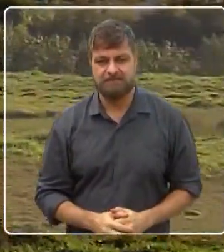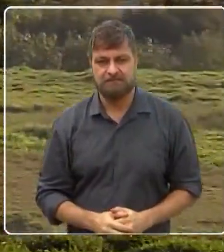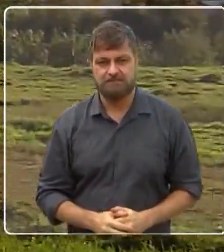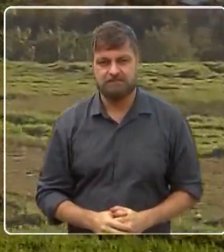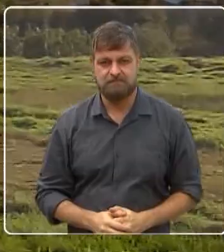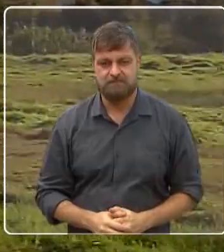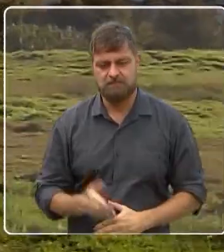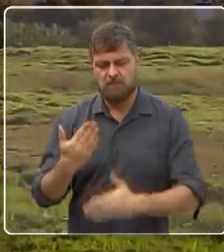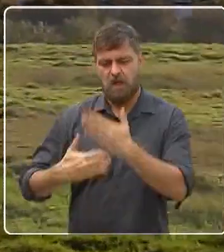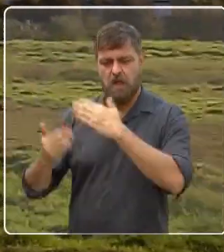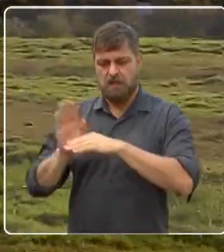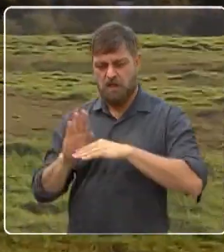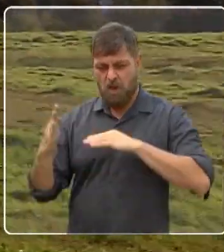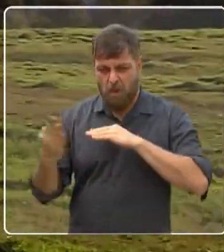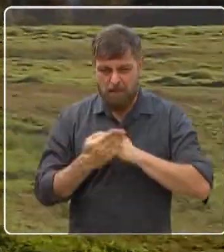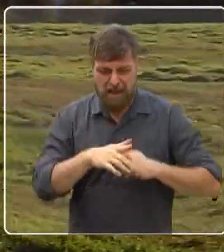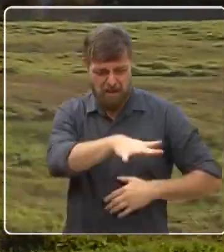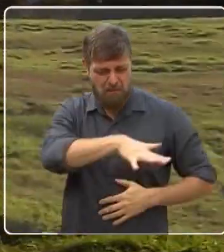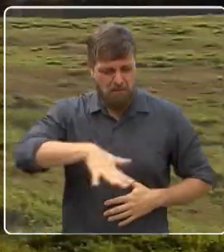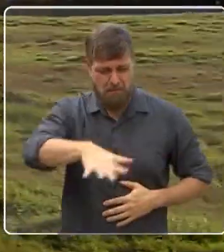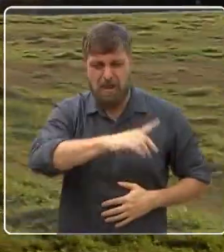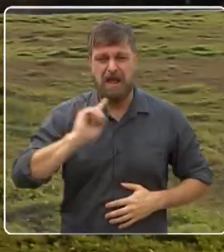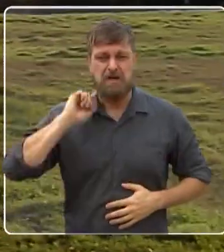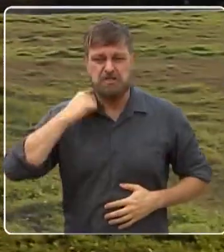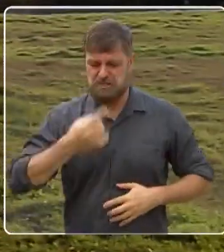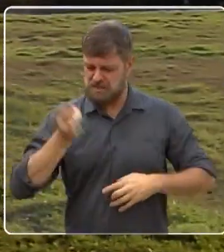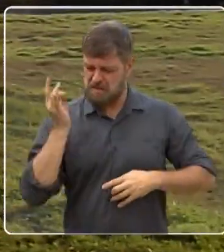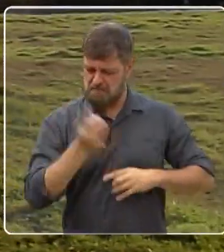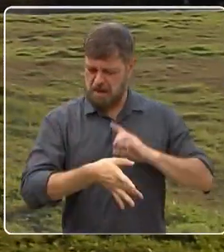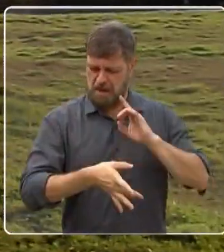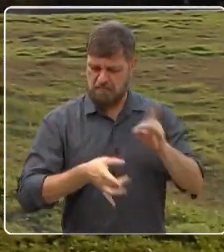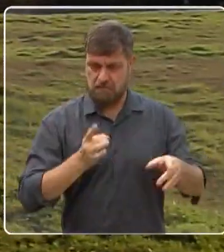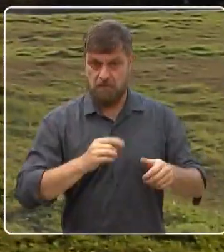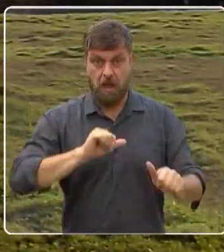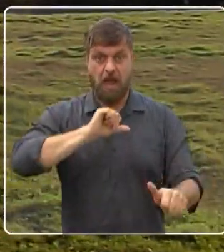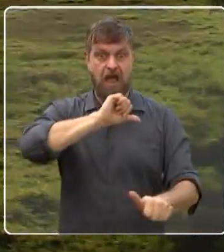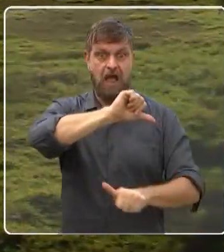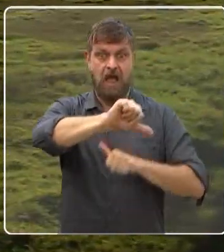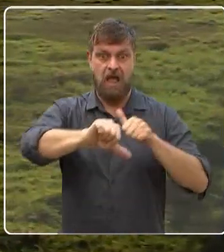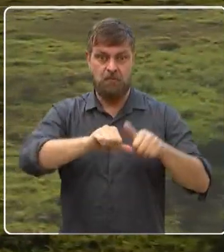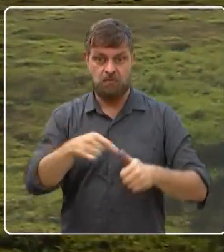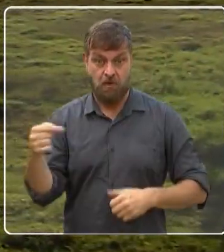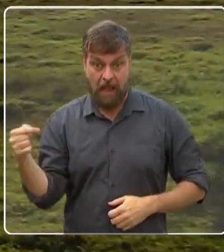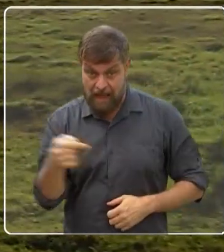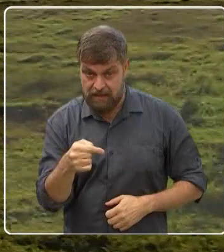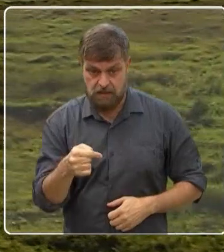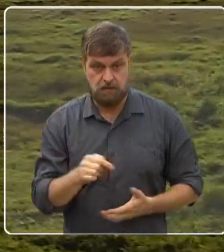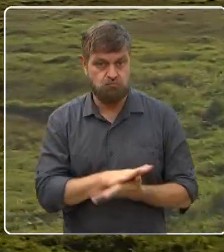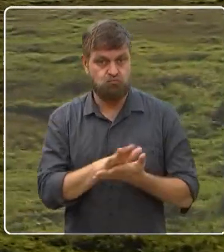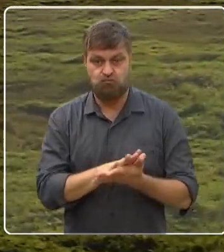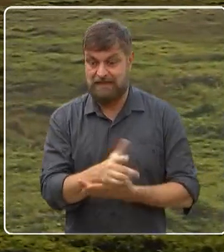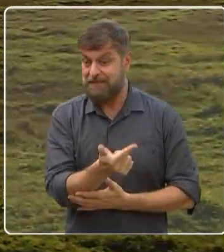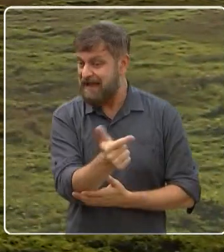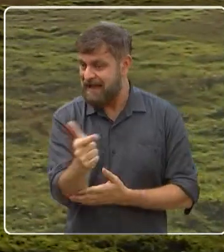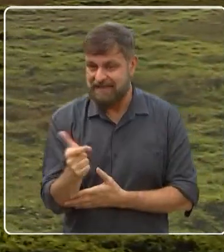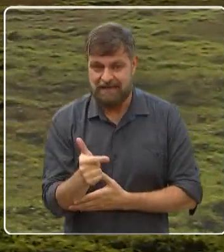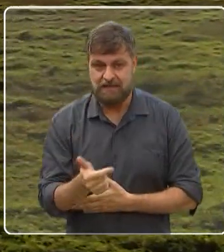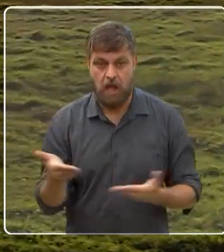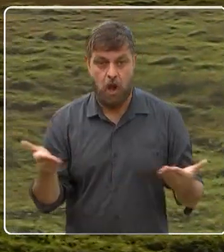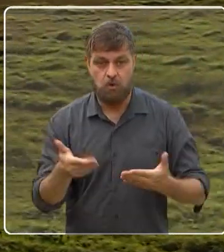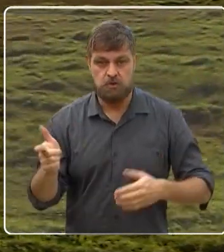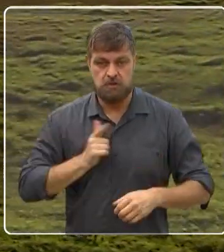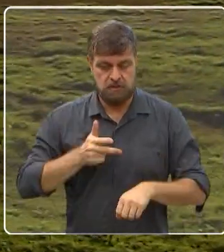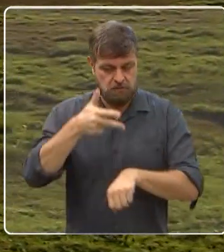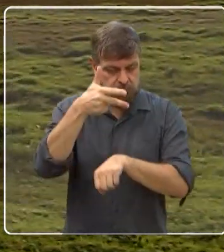Antes no bairro tinha o lixão que incomodava os moradores. Agora é bem diferente. O lixão que era aqui não existe mais. Hoje é feito o